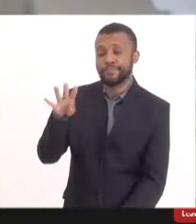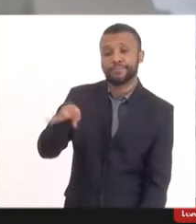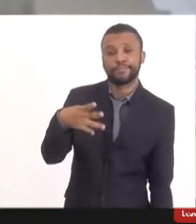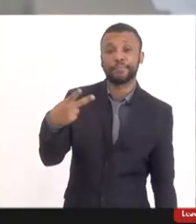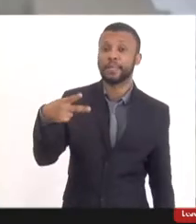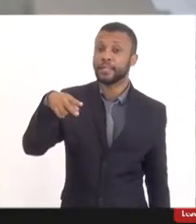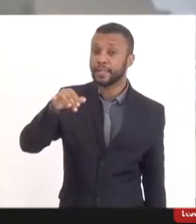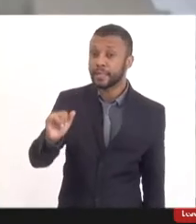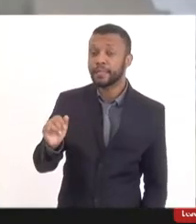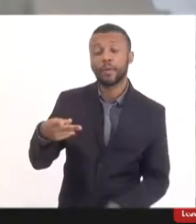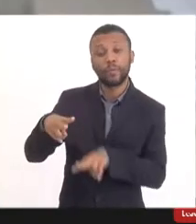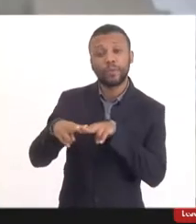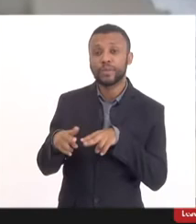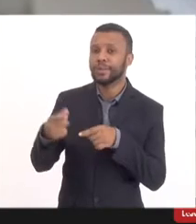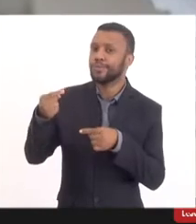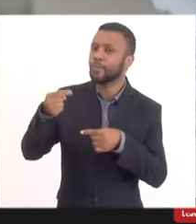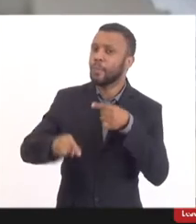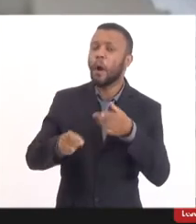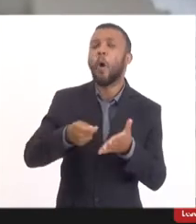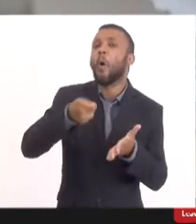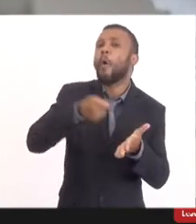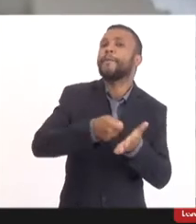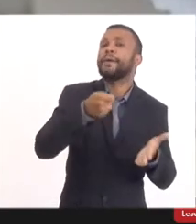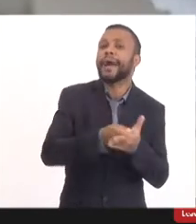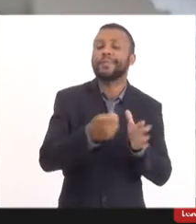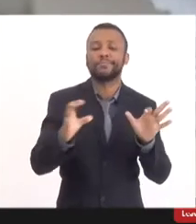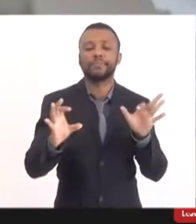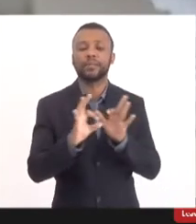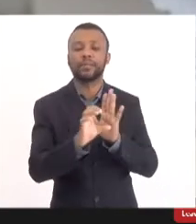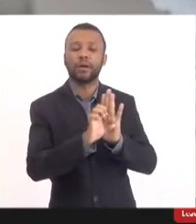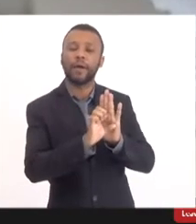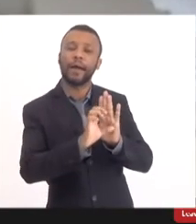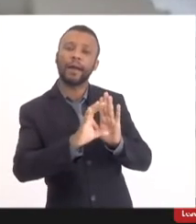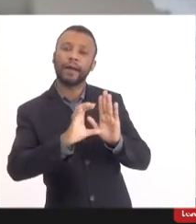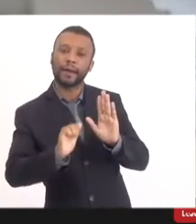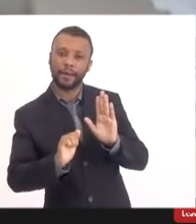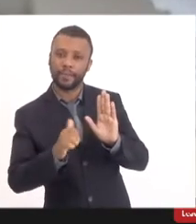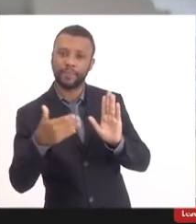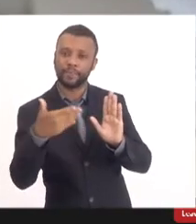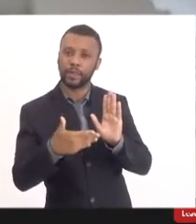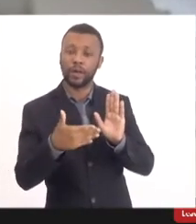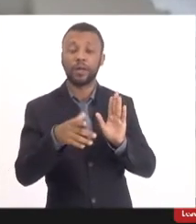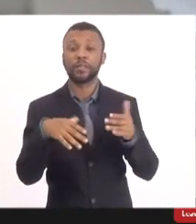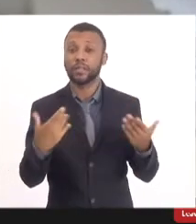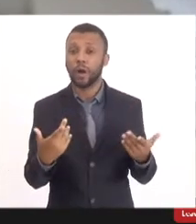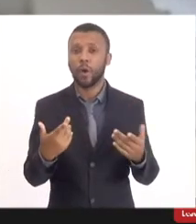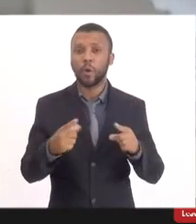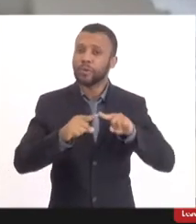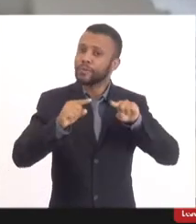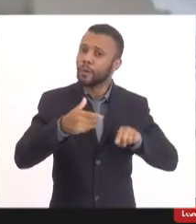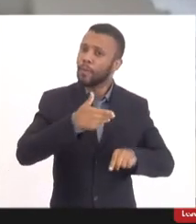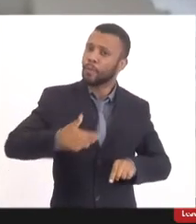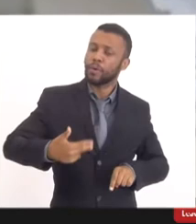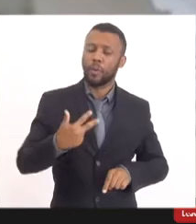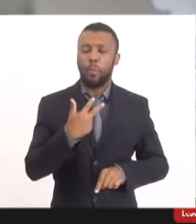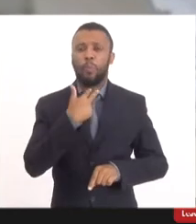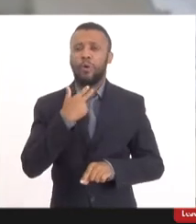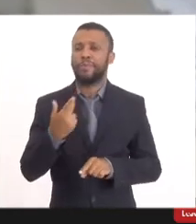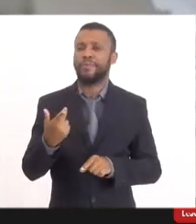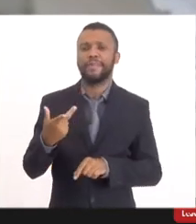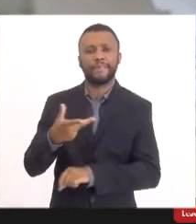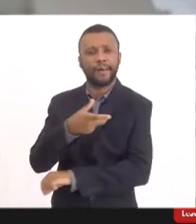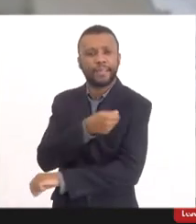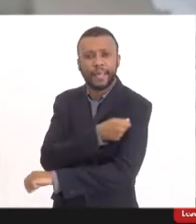não é aplicada a obrigatoriedade do ECA. Então, o agente público, ele não pode vacinar a criança